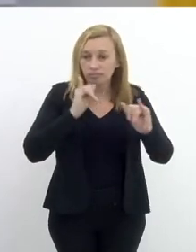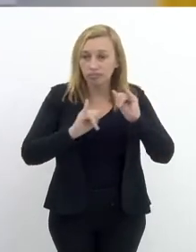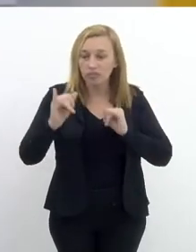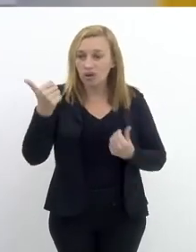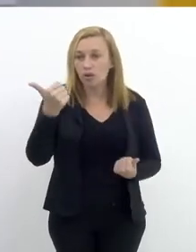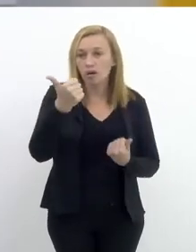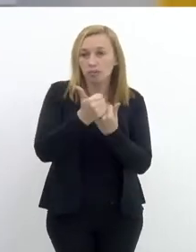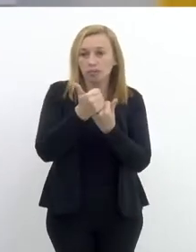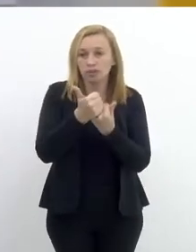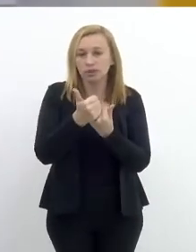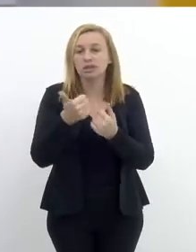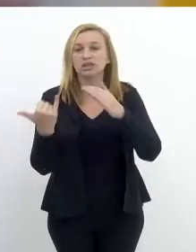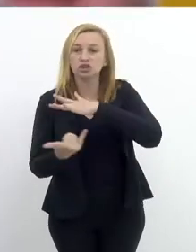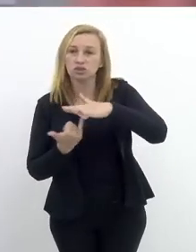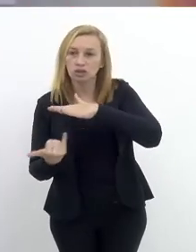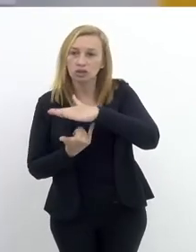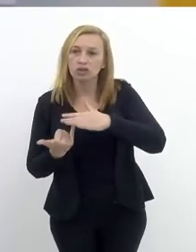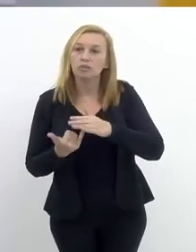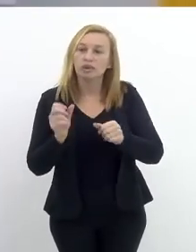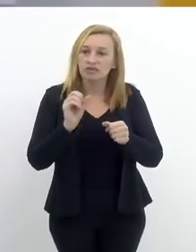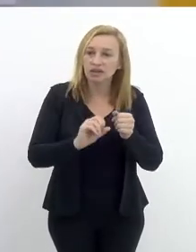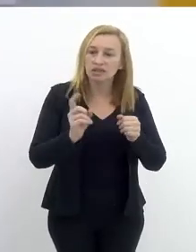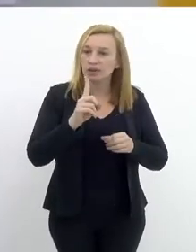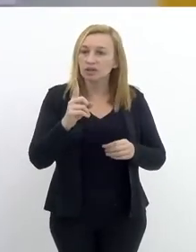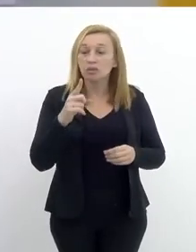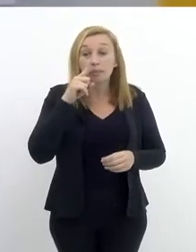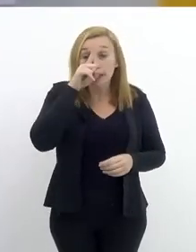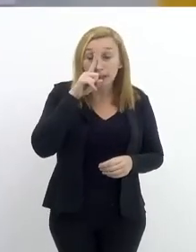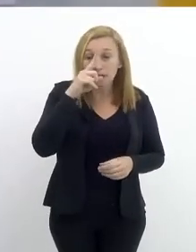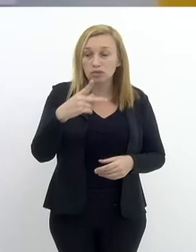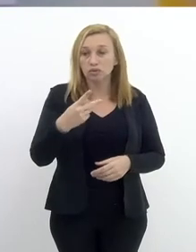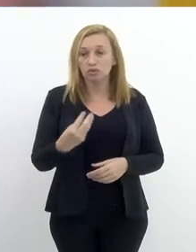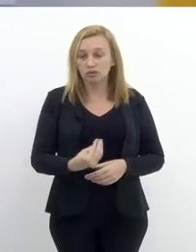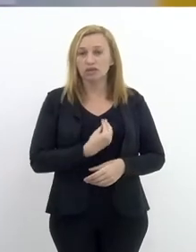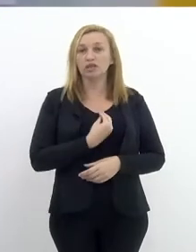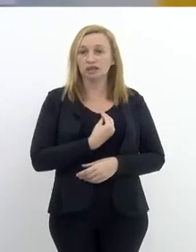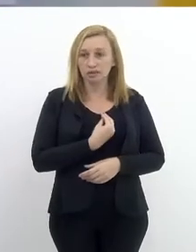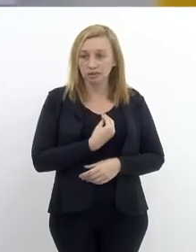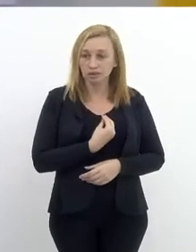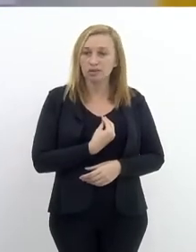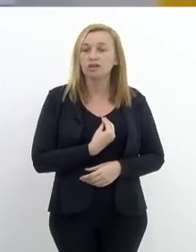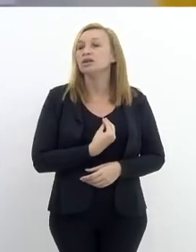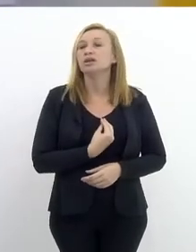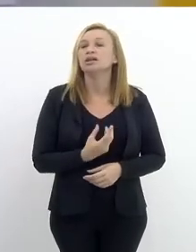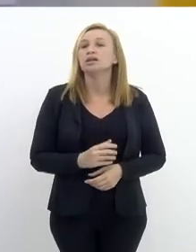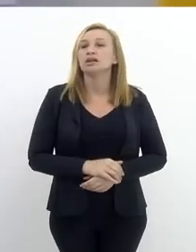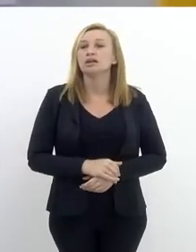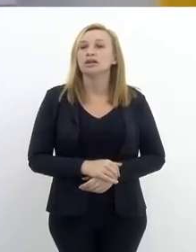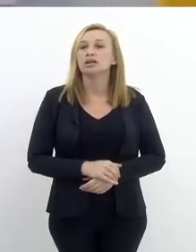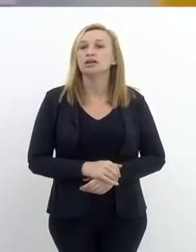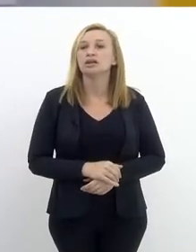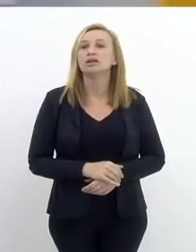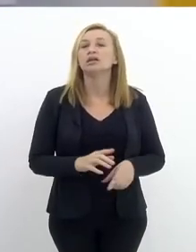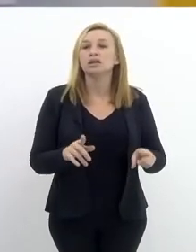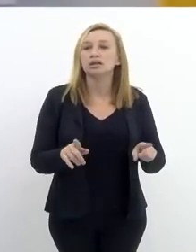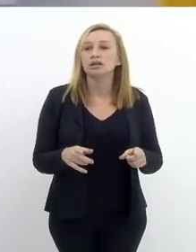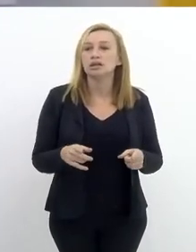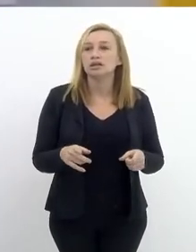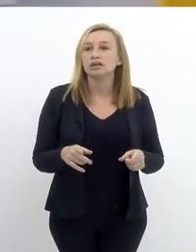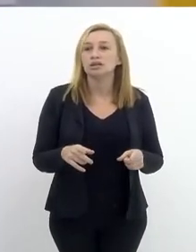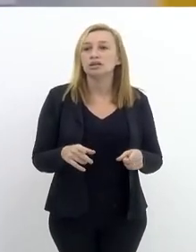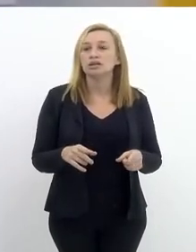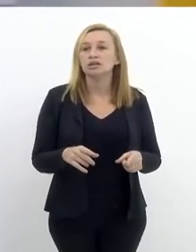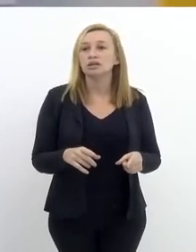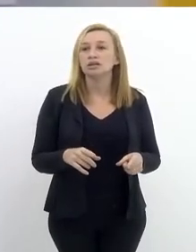Então, até mesmo na divulgação, contar com o apoio das instituições para fazer isso, para não colocar seus próprios contatos em risco,